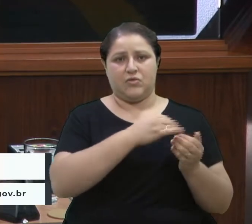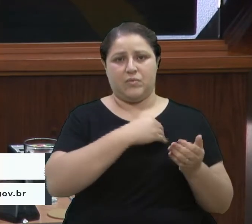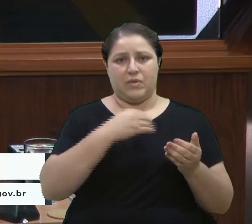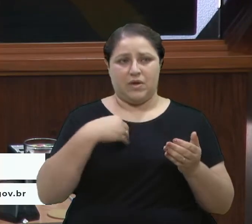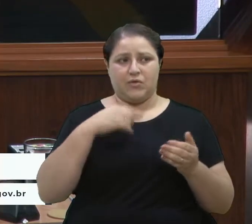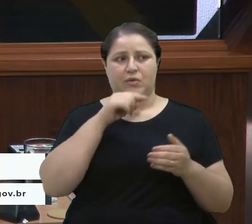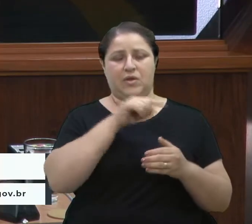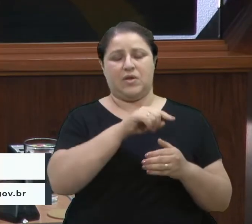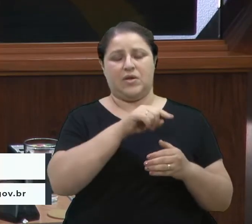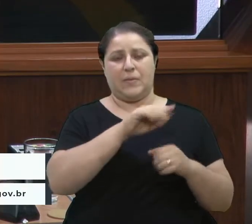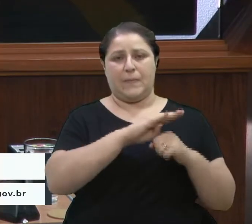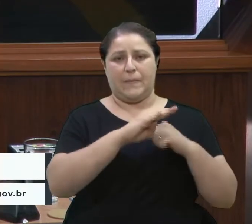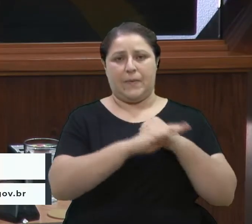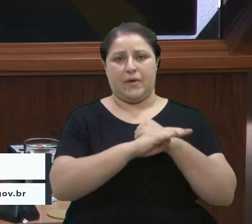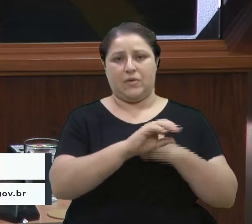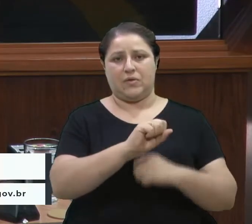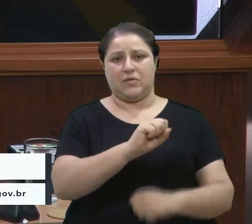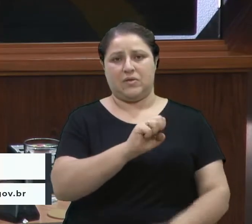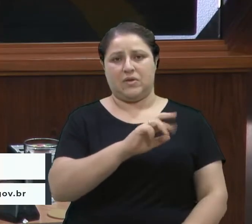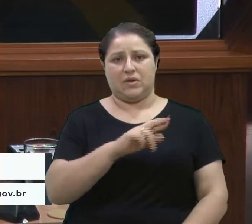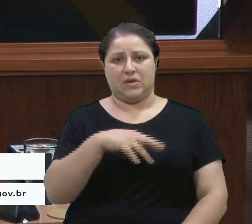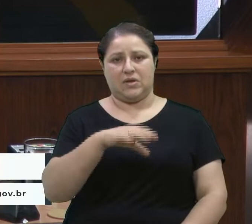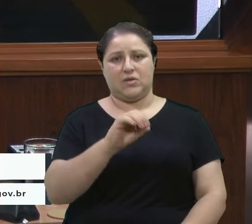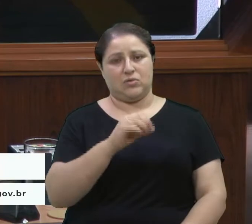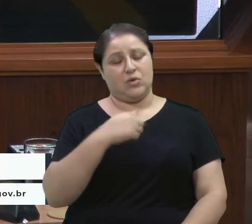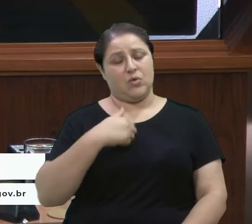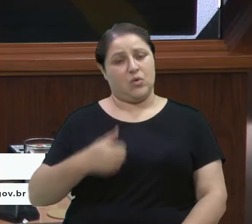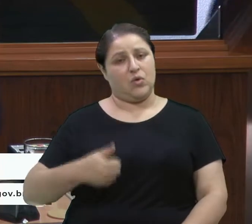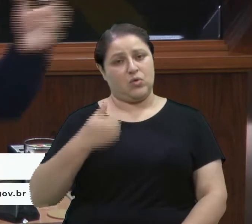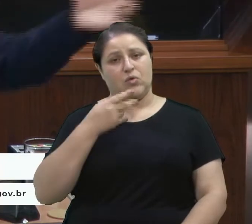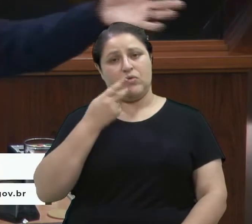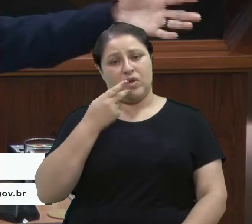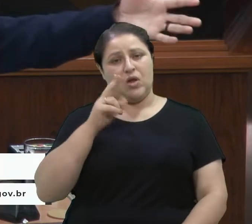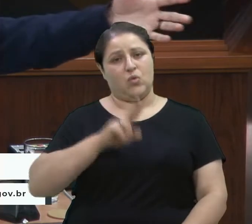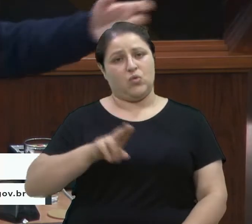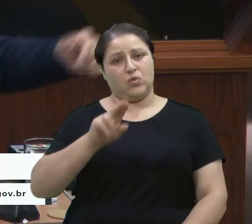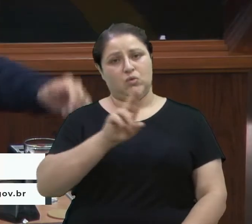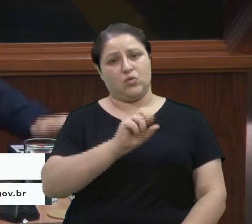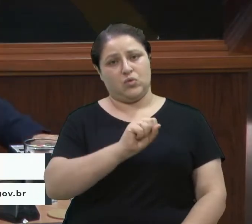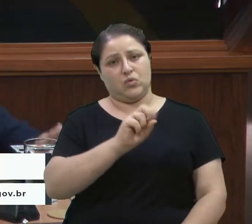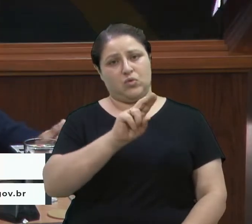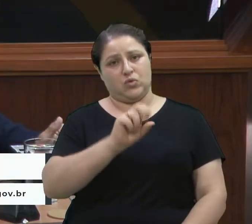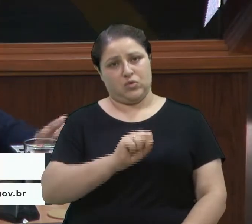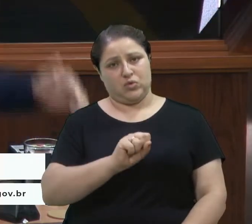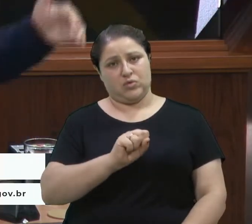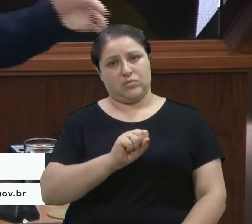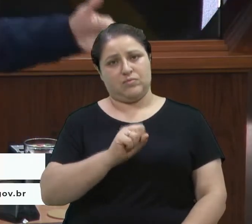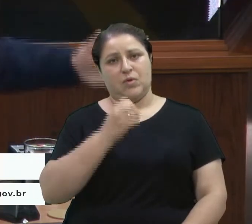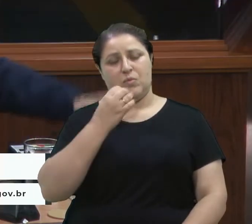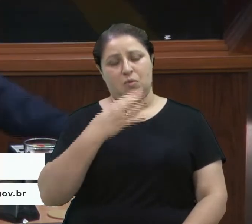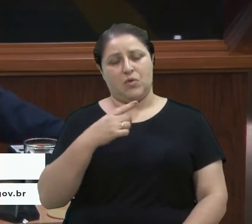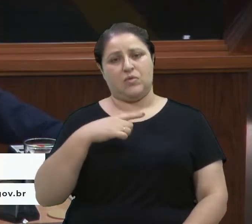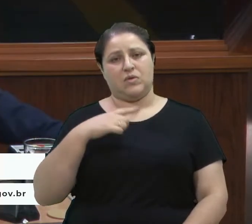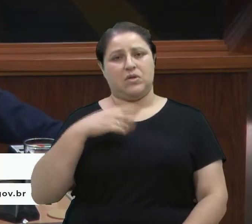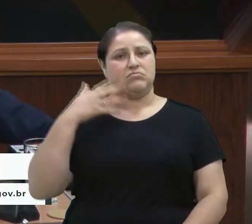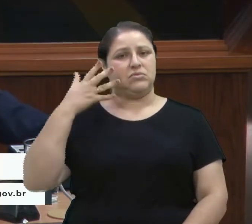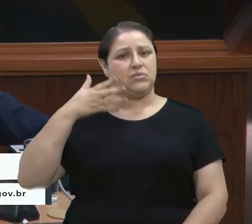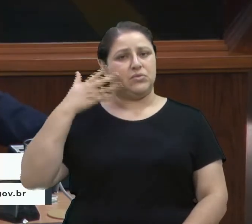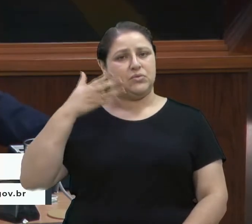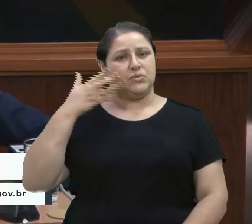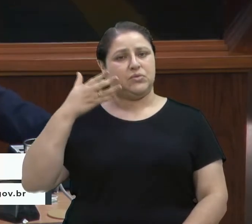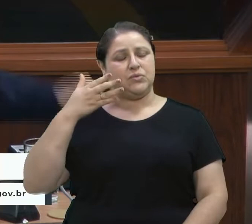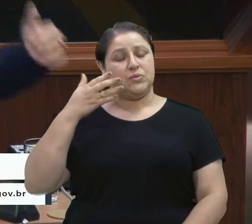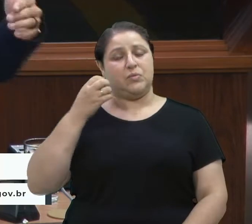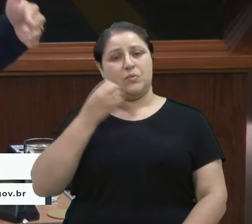Então, é bom que a gente faz os nossos discursos, e você, tenho muito orgulho disso. O vereador lá presente, porque,